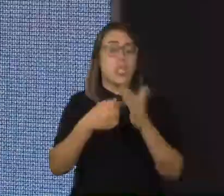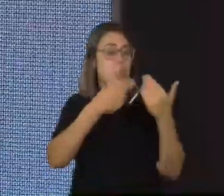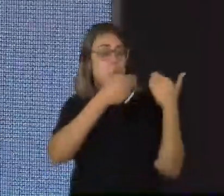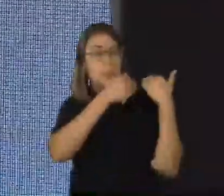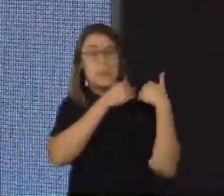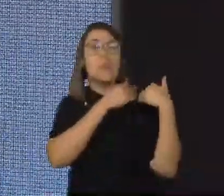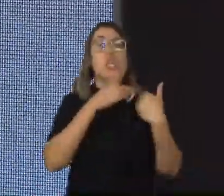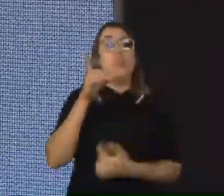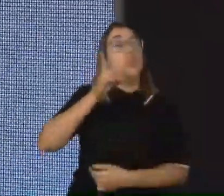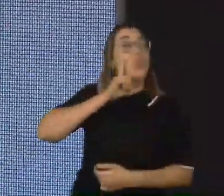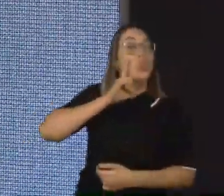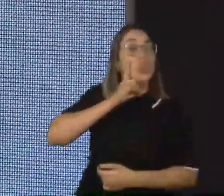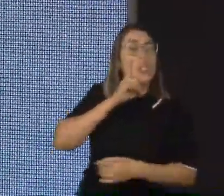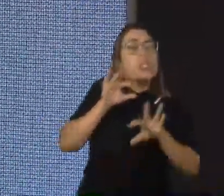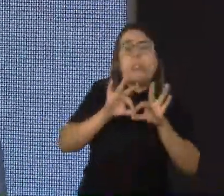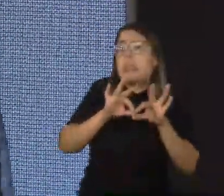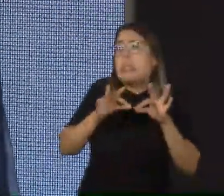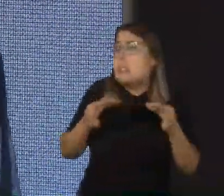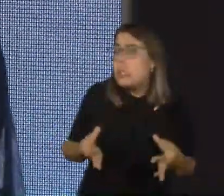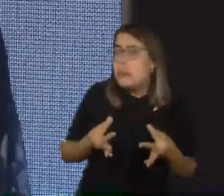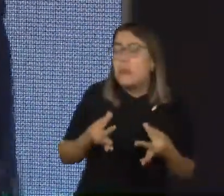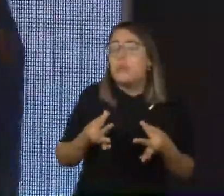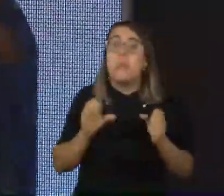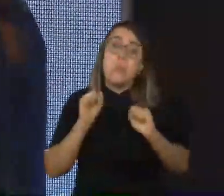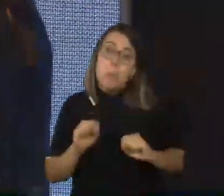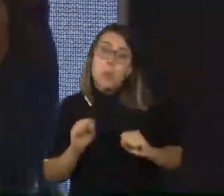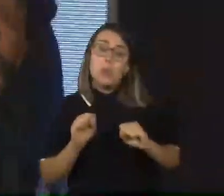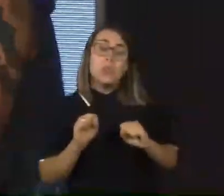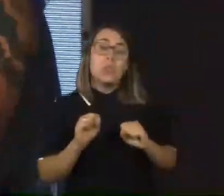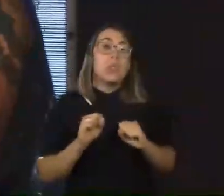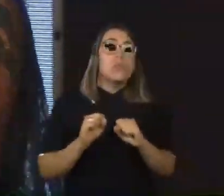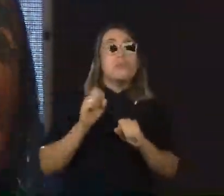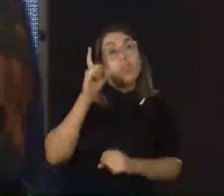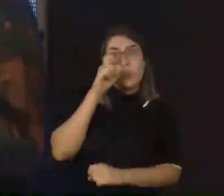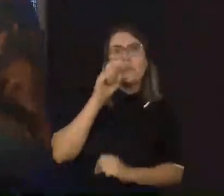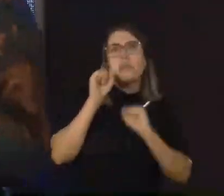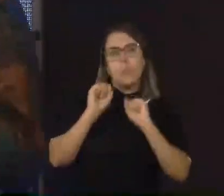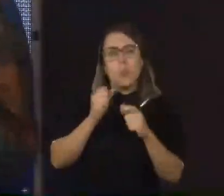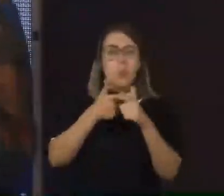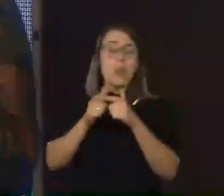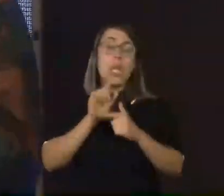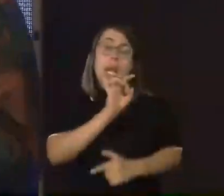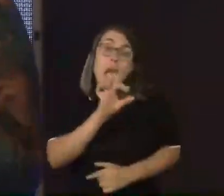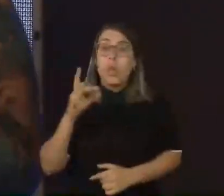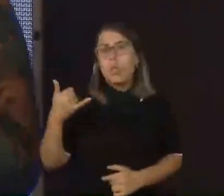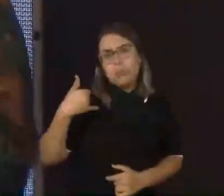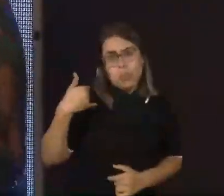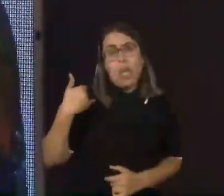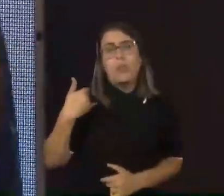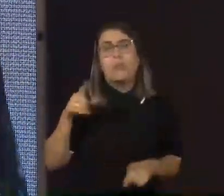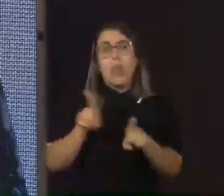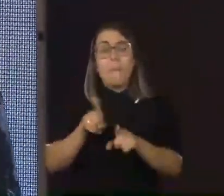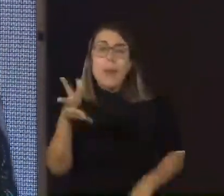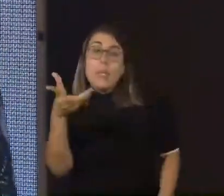responsabilidades do dia a dia, coisas às vezes pequenas, às vezes mais complexas, de acordo com a idade, de acordo com